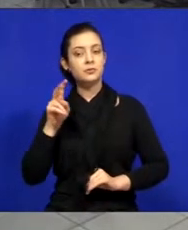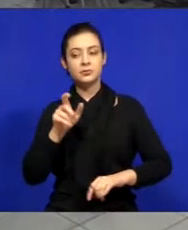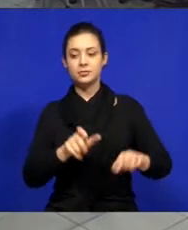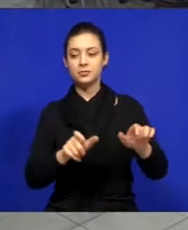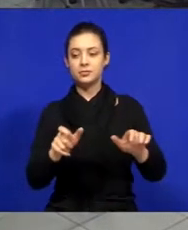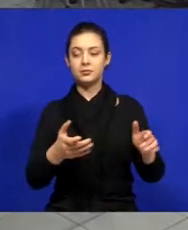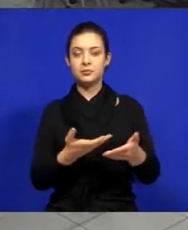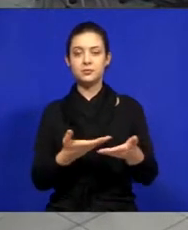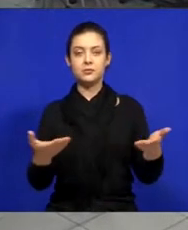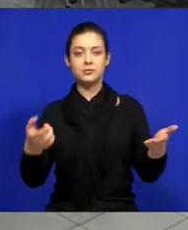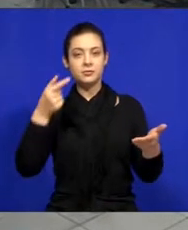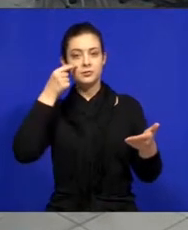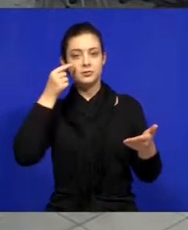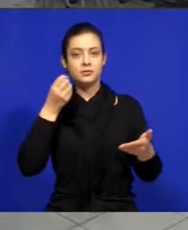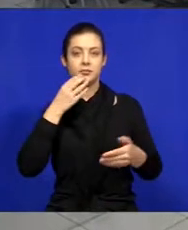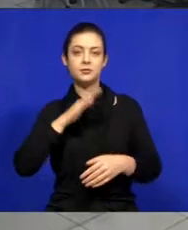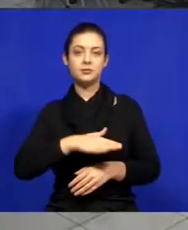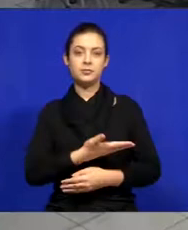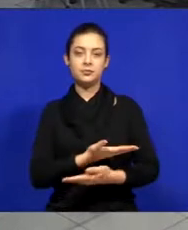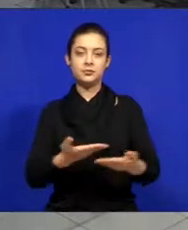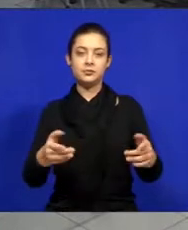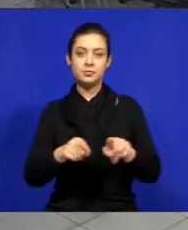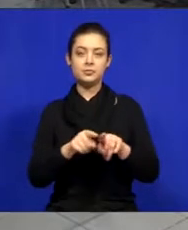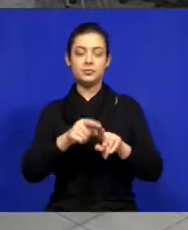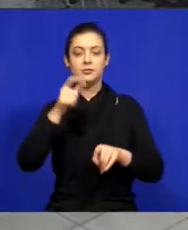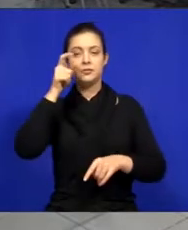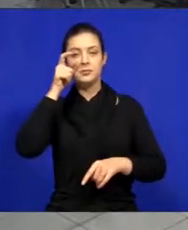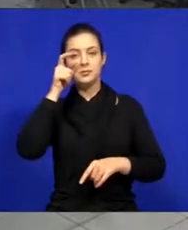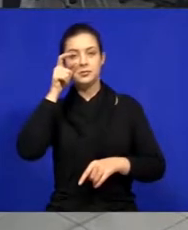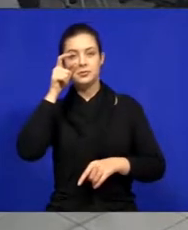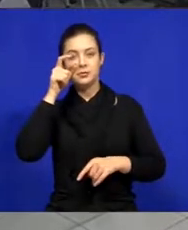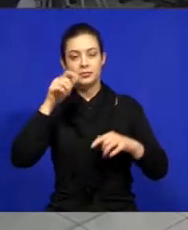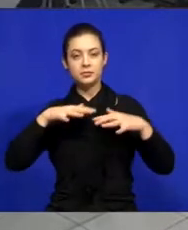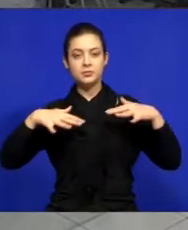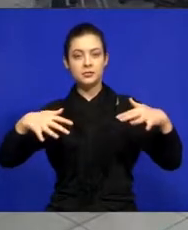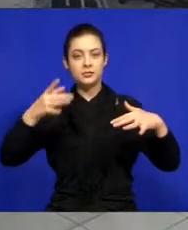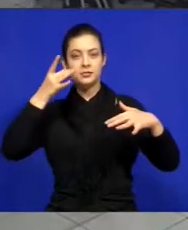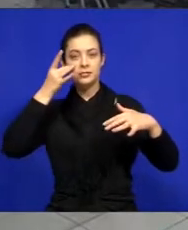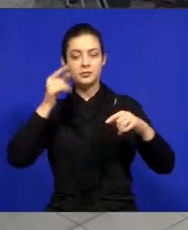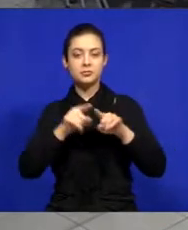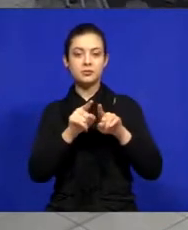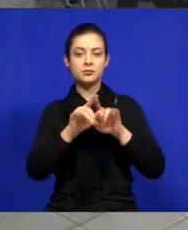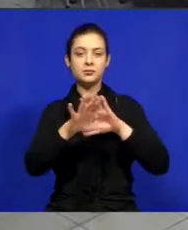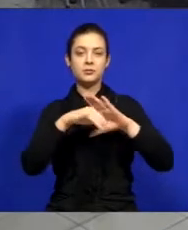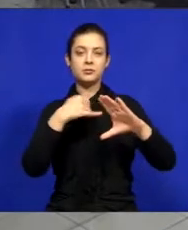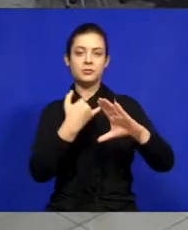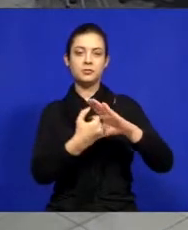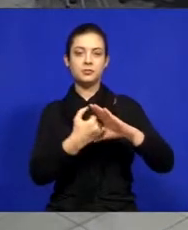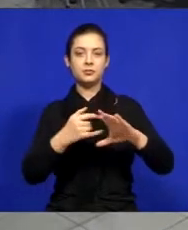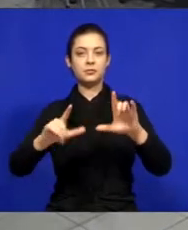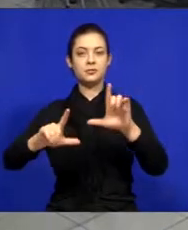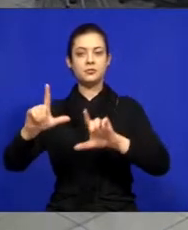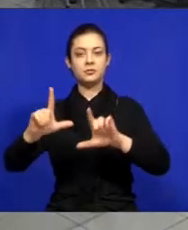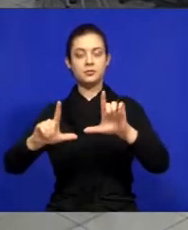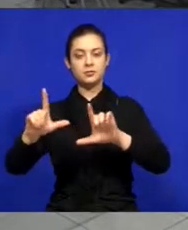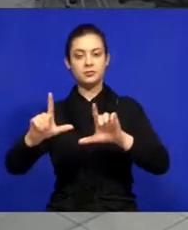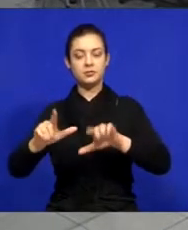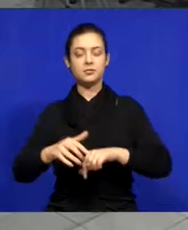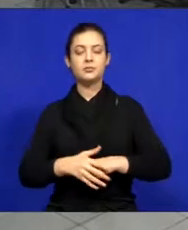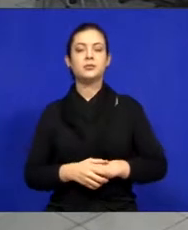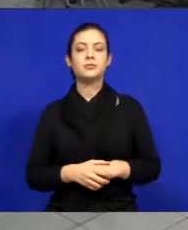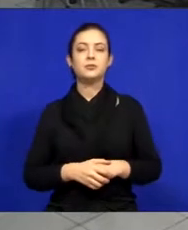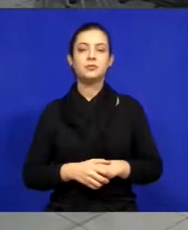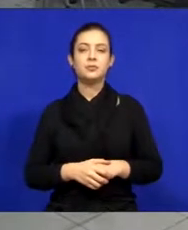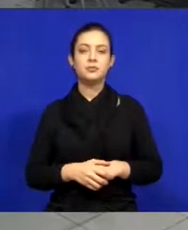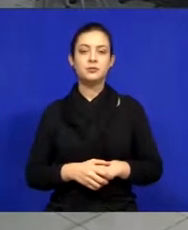presentes, boa tarde a todos, quem está aqui nos assistindo na tribuna, quem nos assiste pela internet, pela TV Câmara. Eu quero